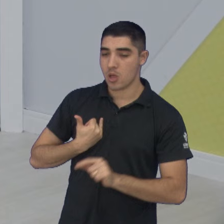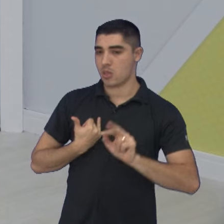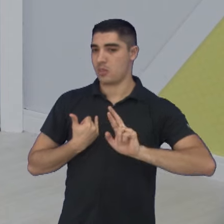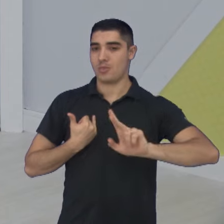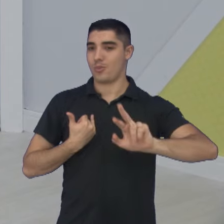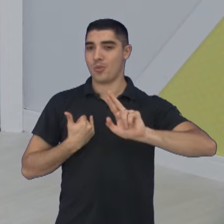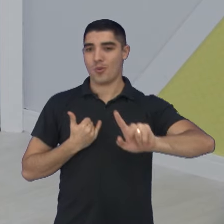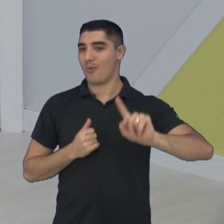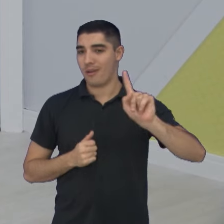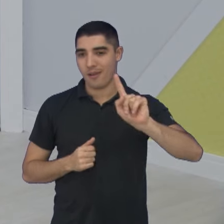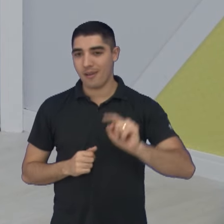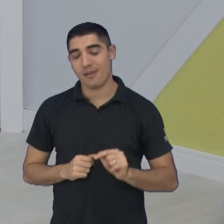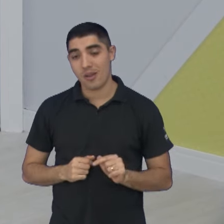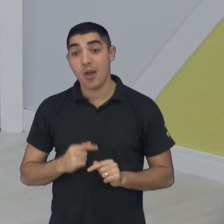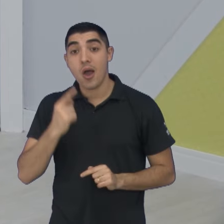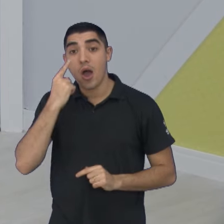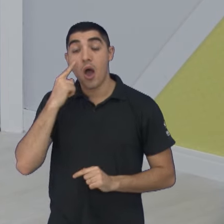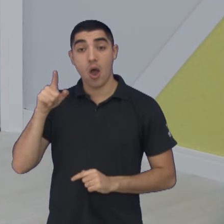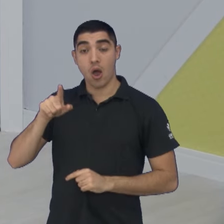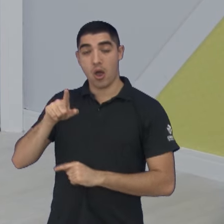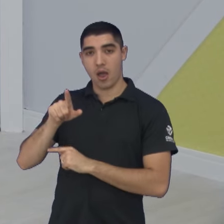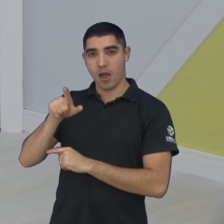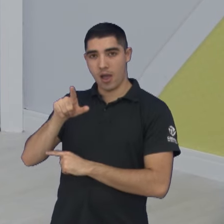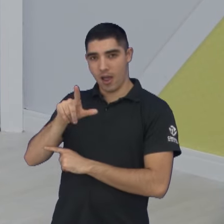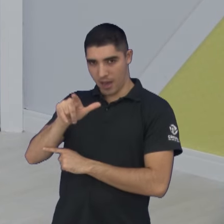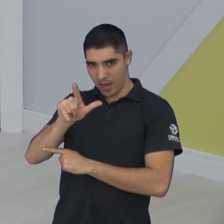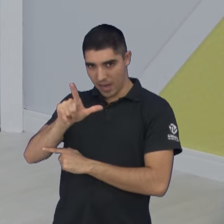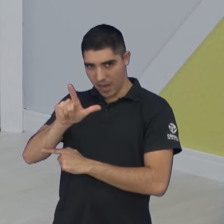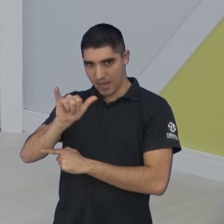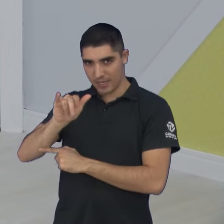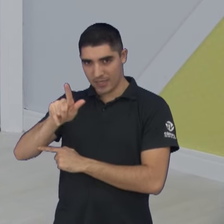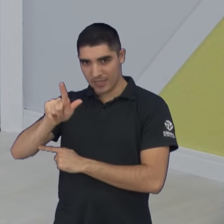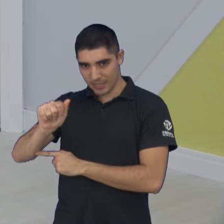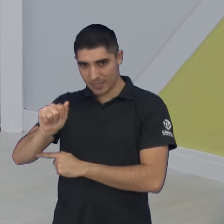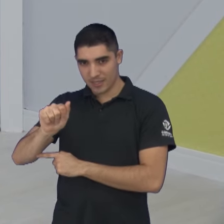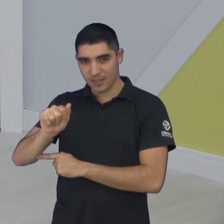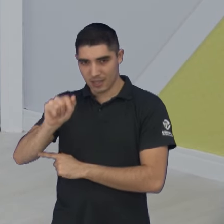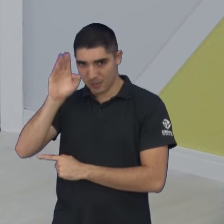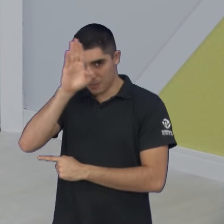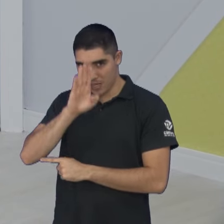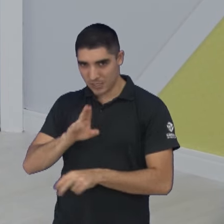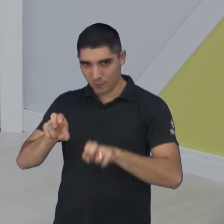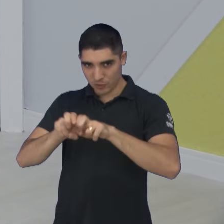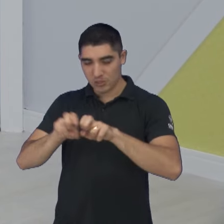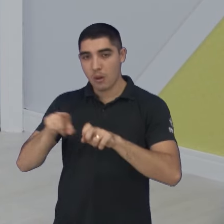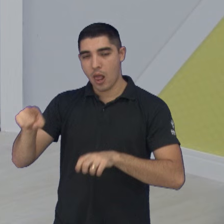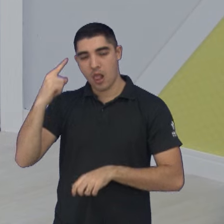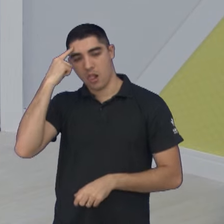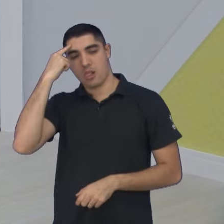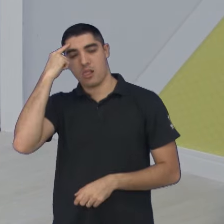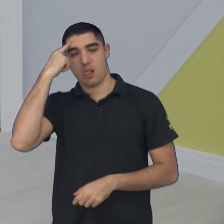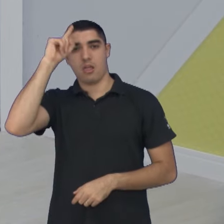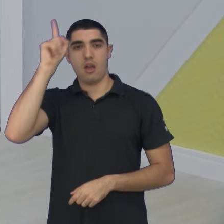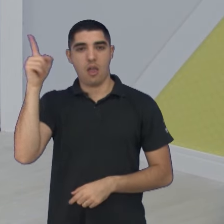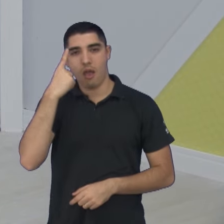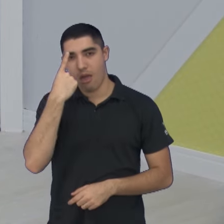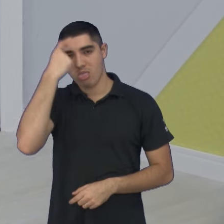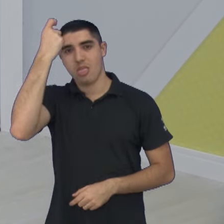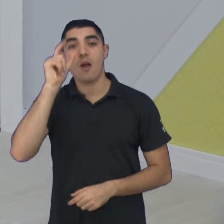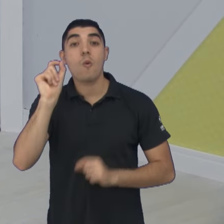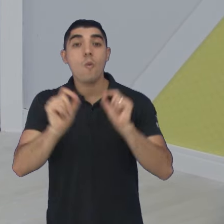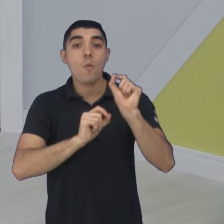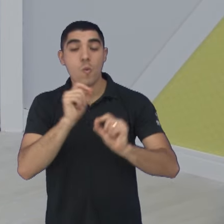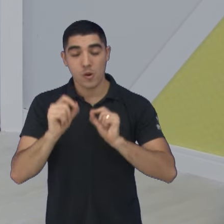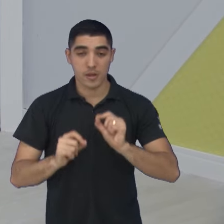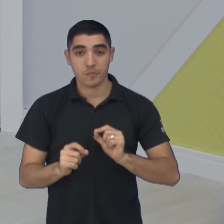assim não. O eles vão fazer? A Liga adotou a seguinte metodologia para definir os rebaixados para a Série B da Liga